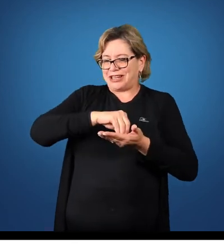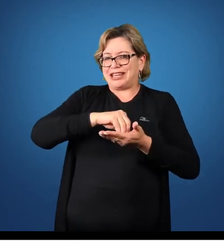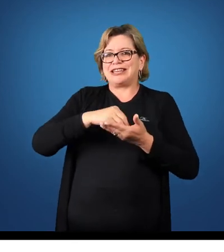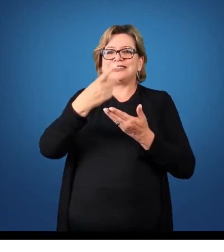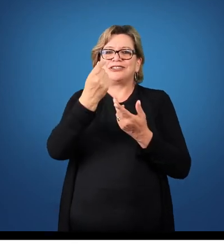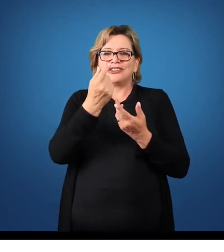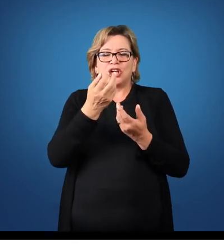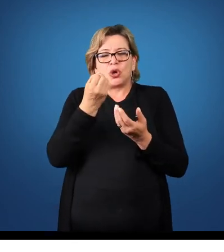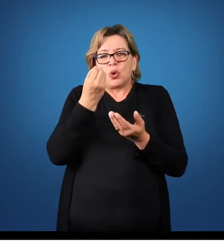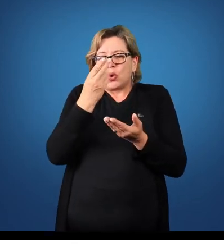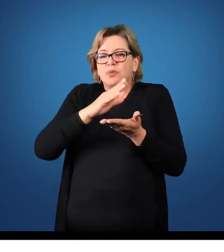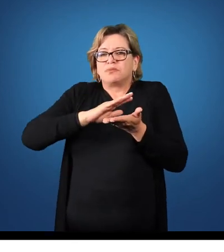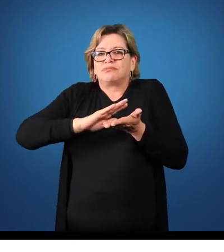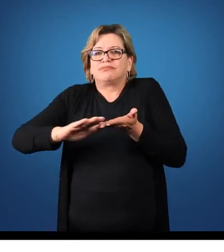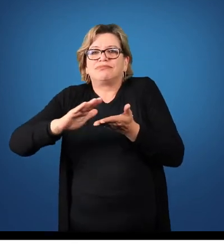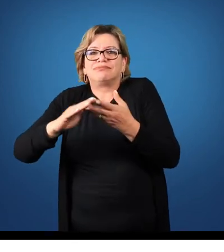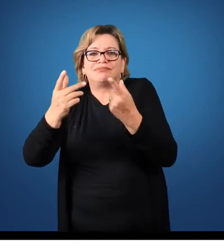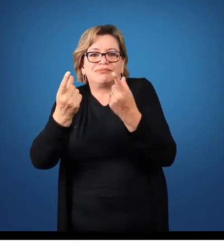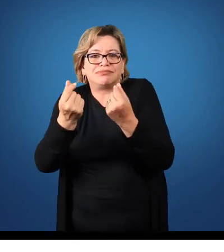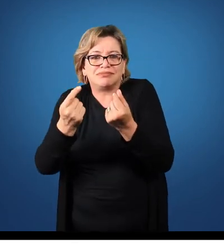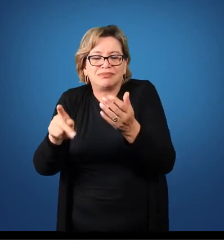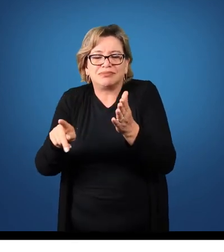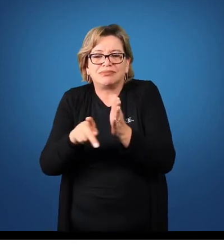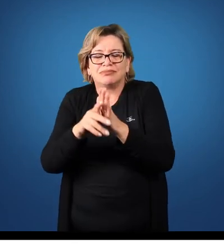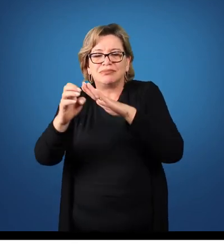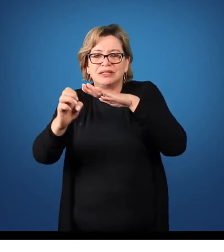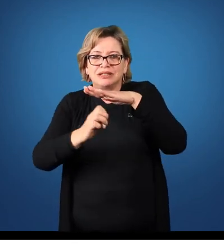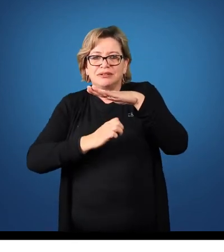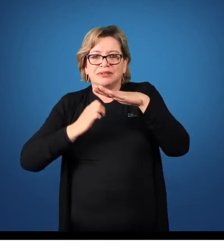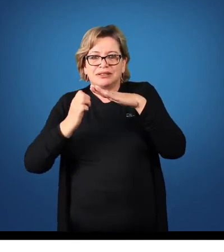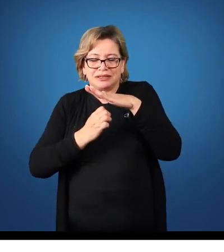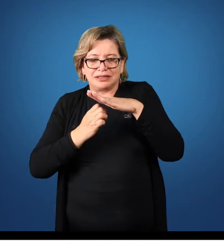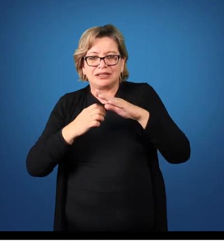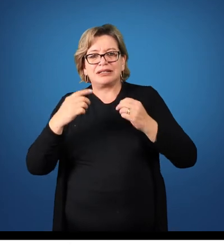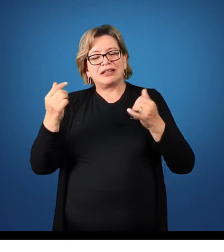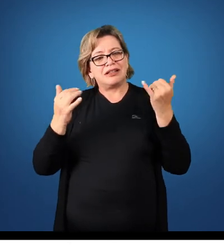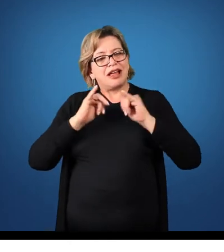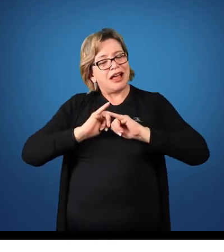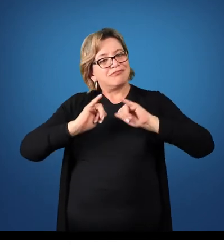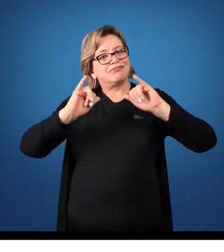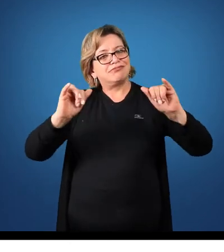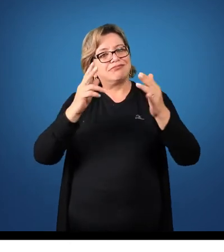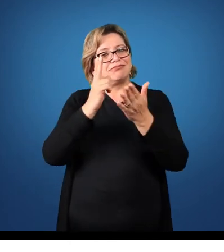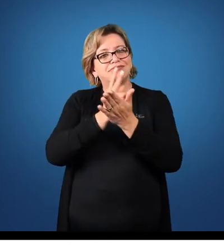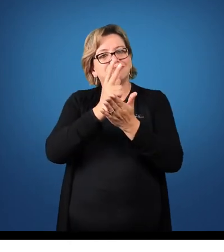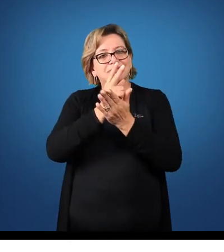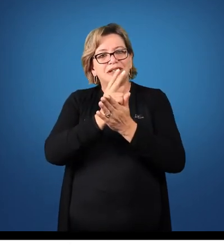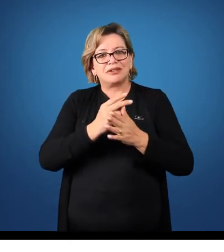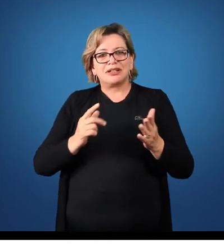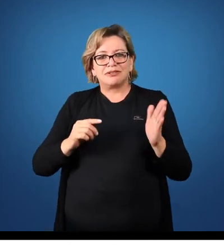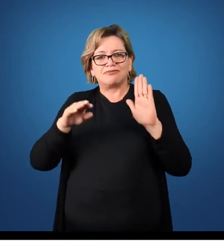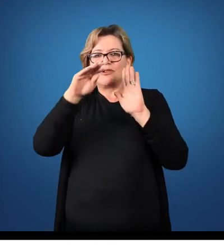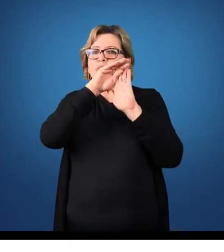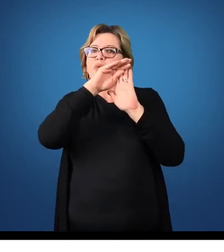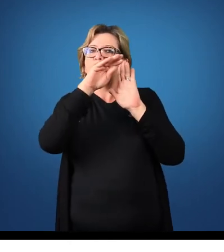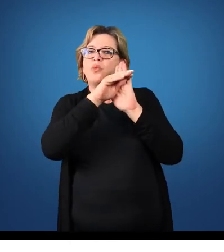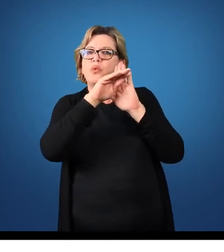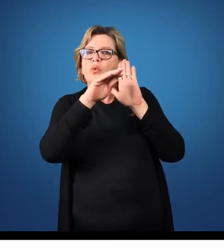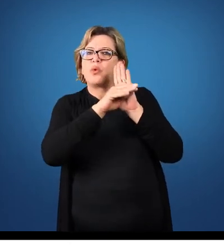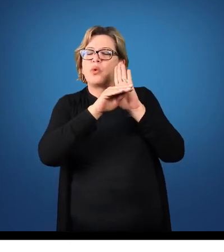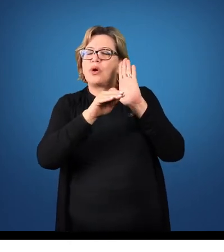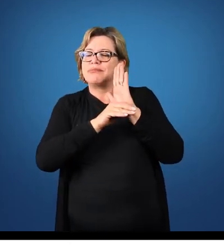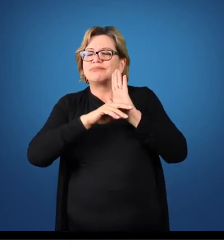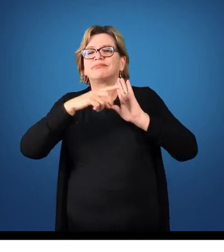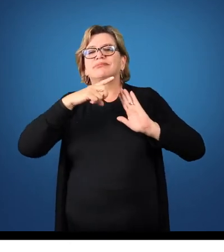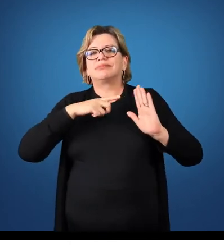das contas patrimoniais e de resultado. Essas informações, elas são bem elencadas dentro de